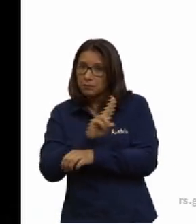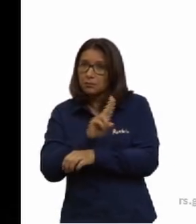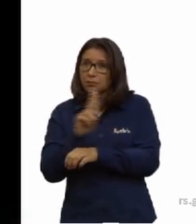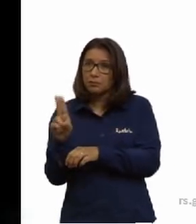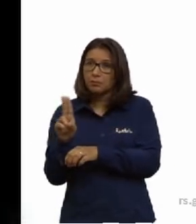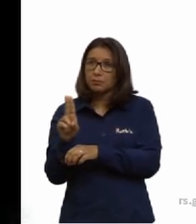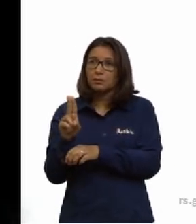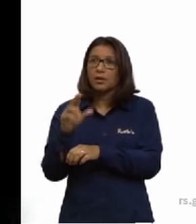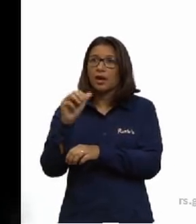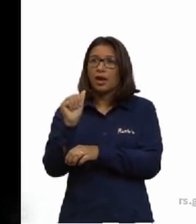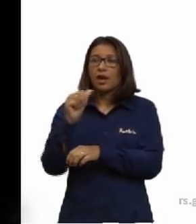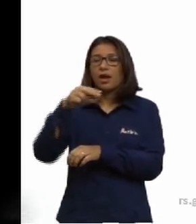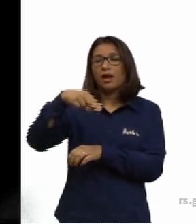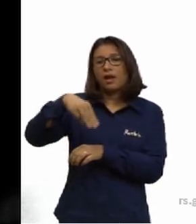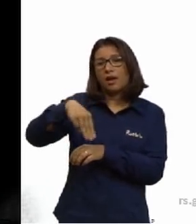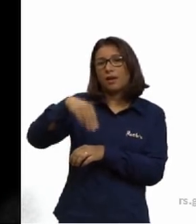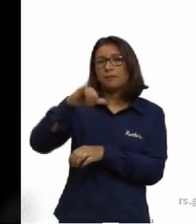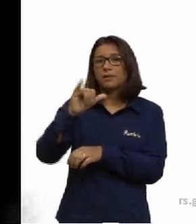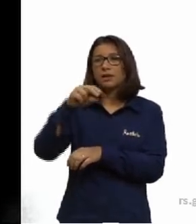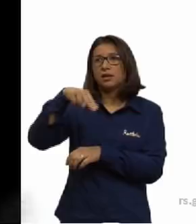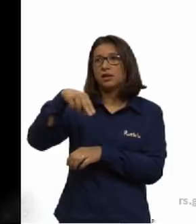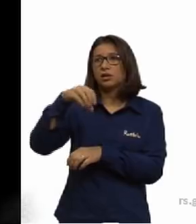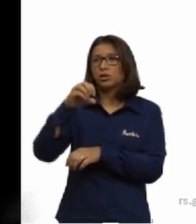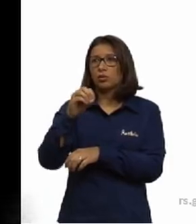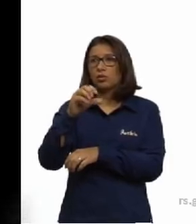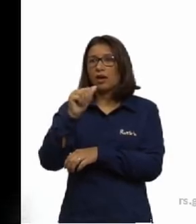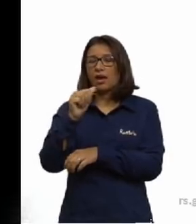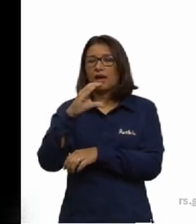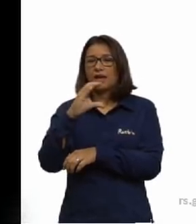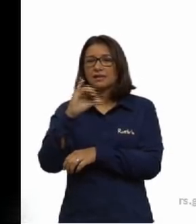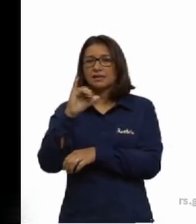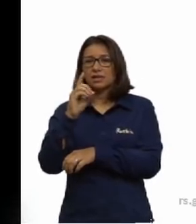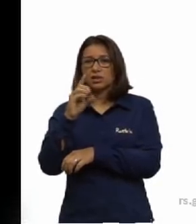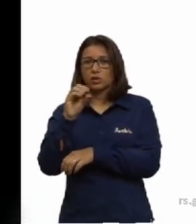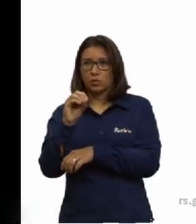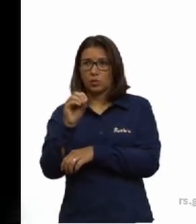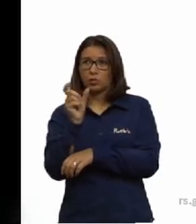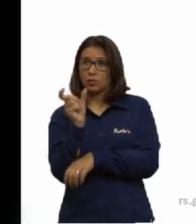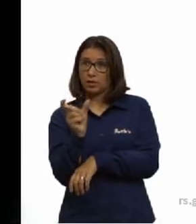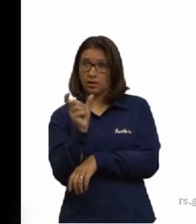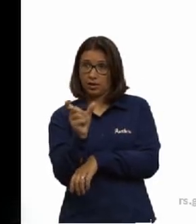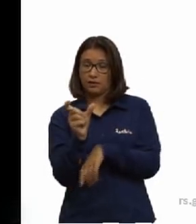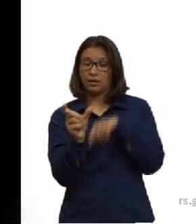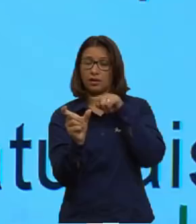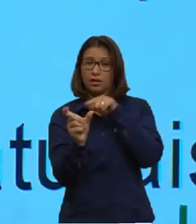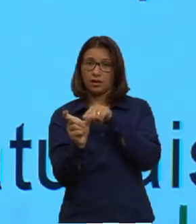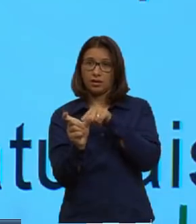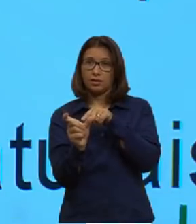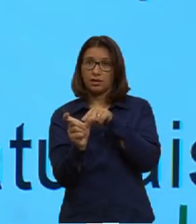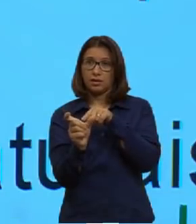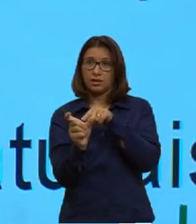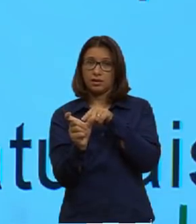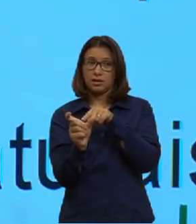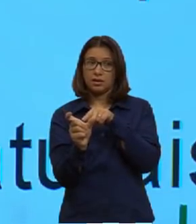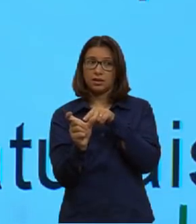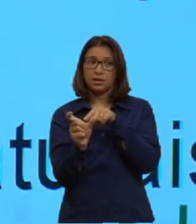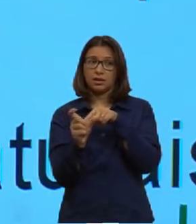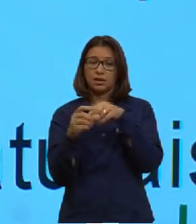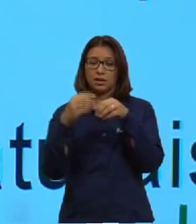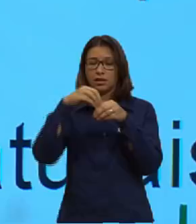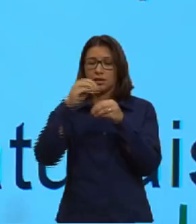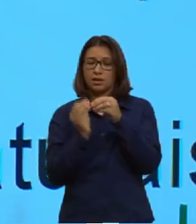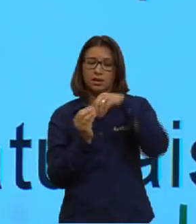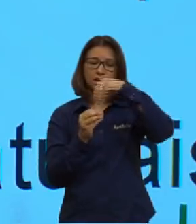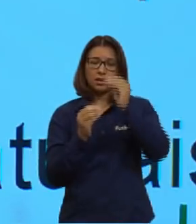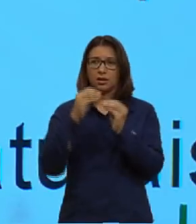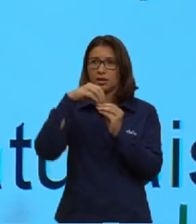aminoácidos, tá? E eu coloquei bem em cima da palavra aminoácido essa molécula aqui, que